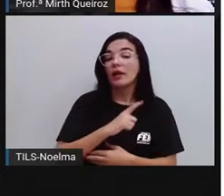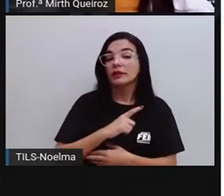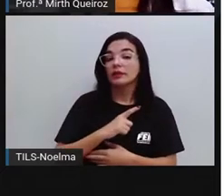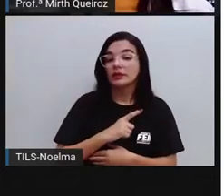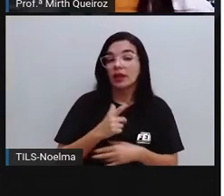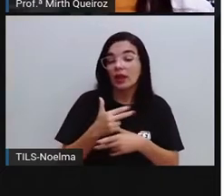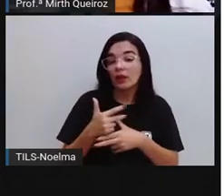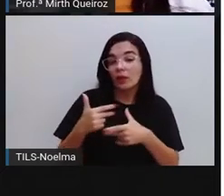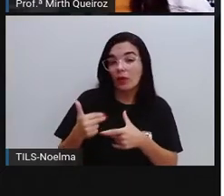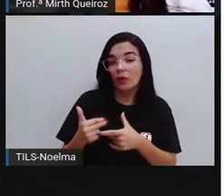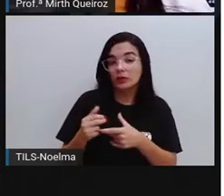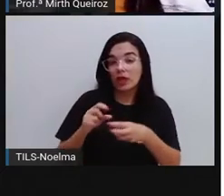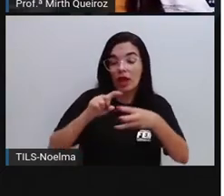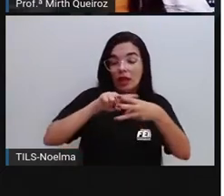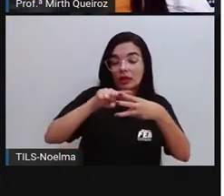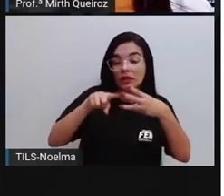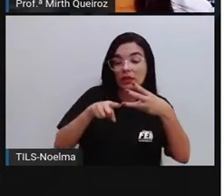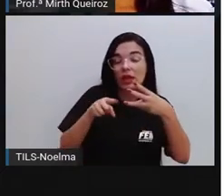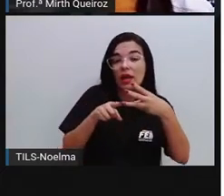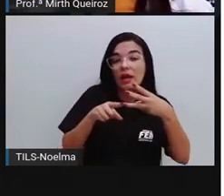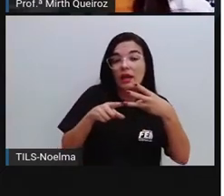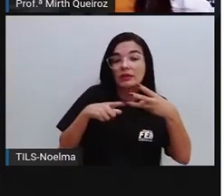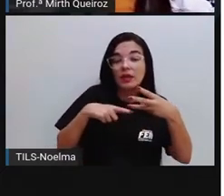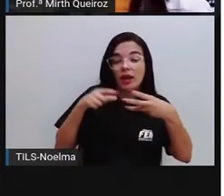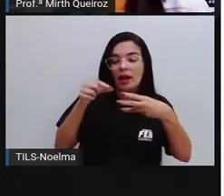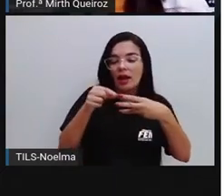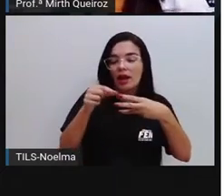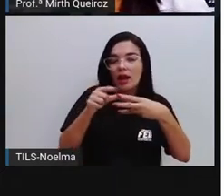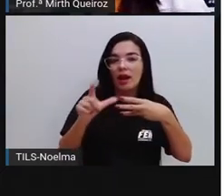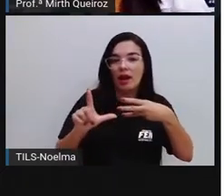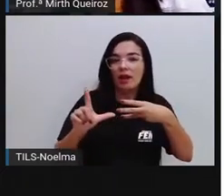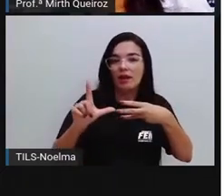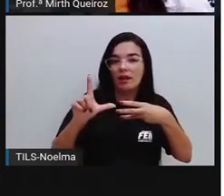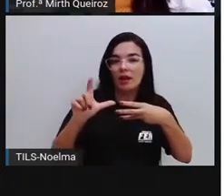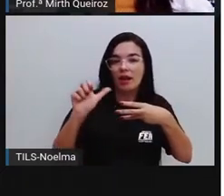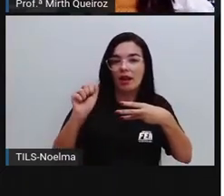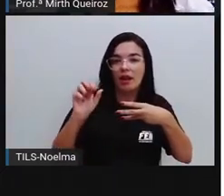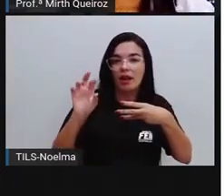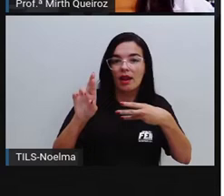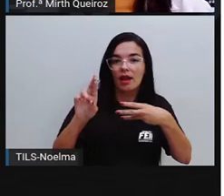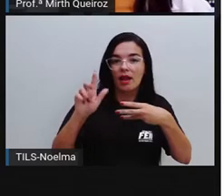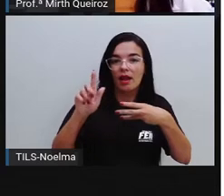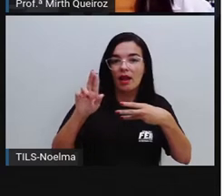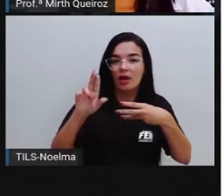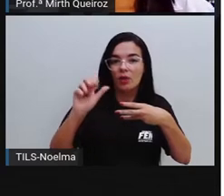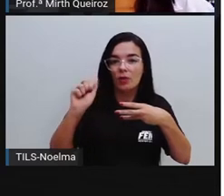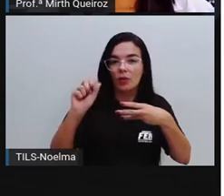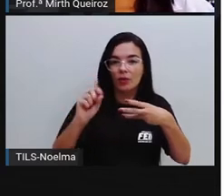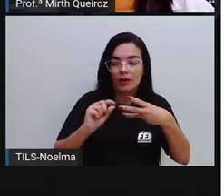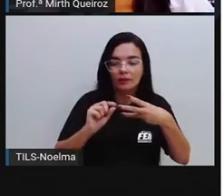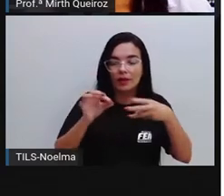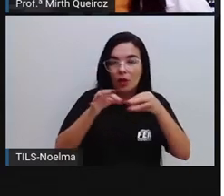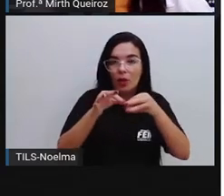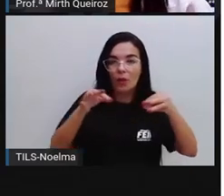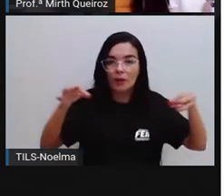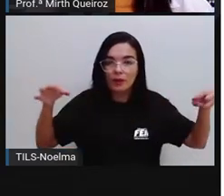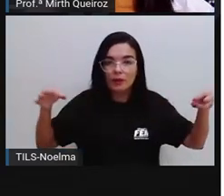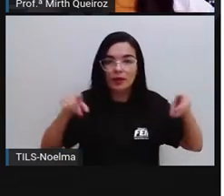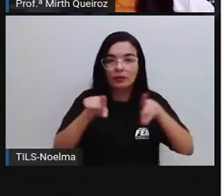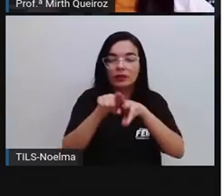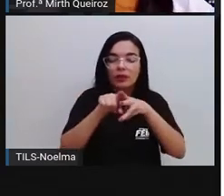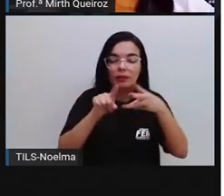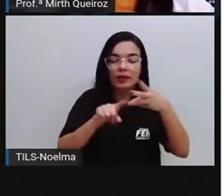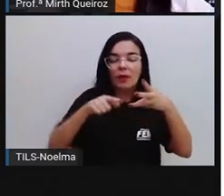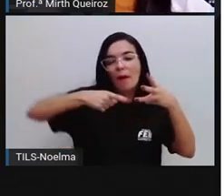significa isso? São objetos que vão possuir largura, comprimento e profundidade. As figuras, elas podem ser espaciais ou elas podem